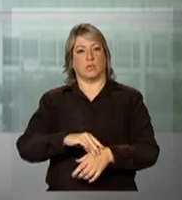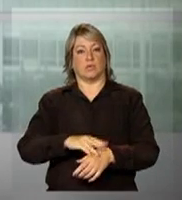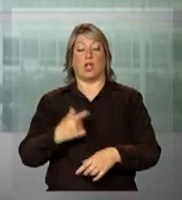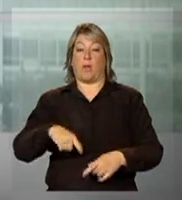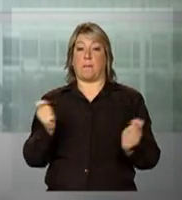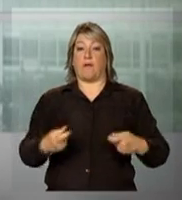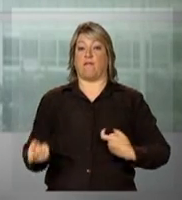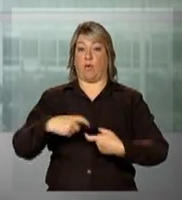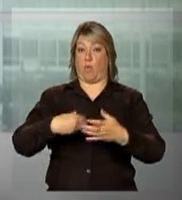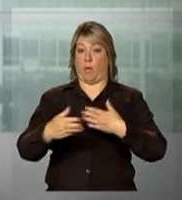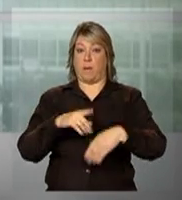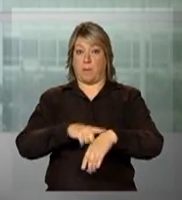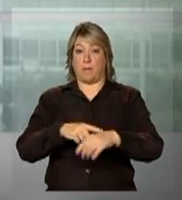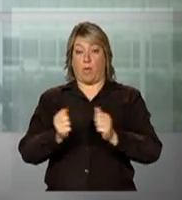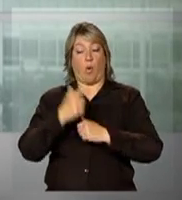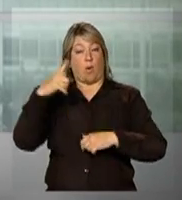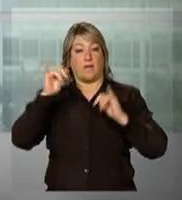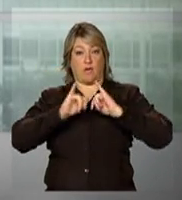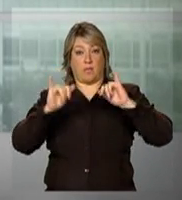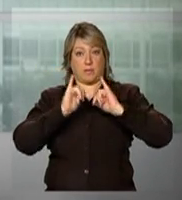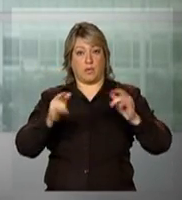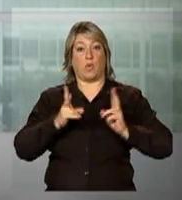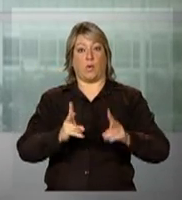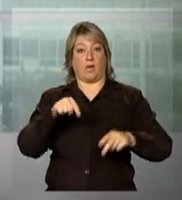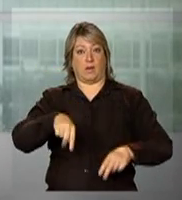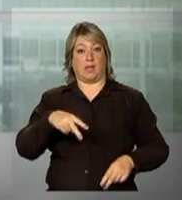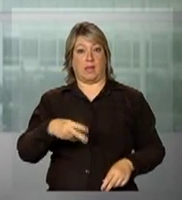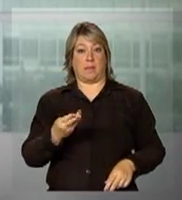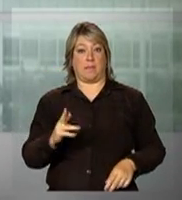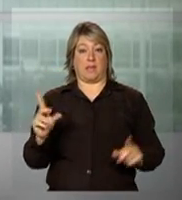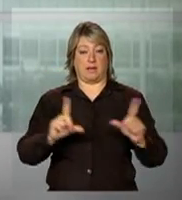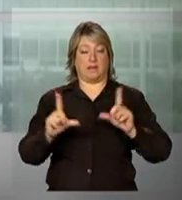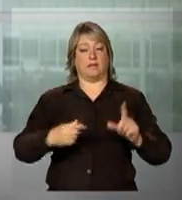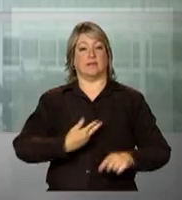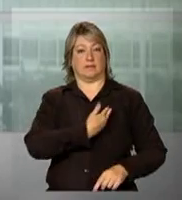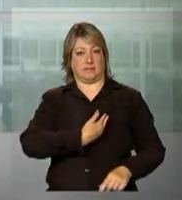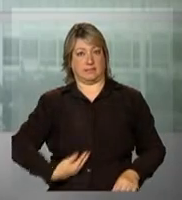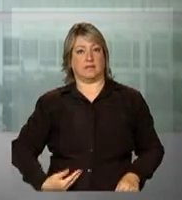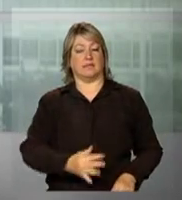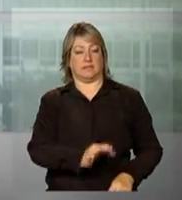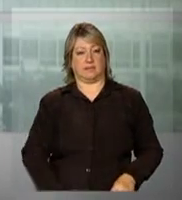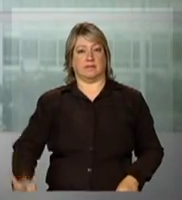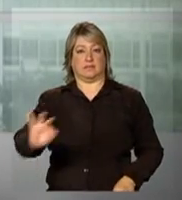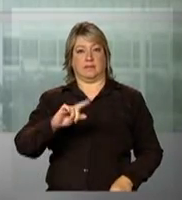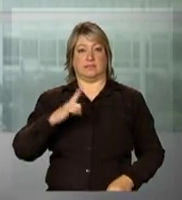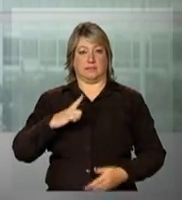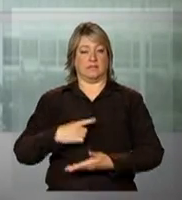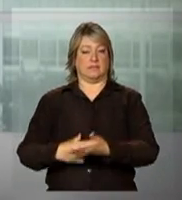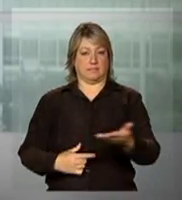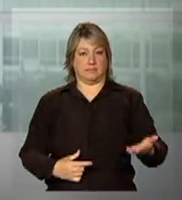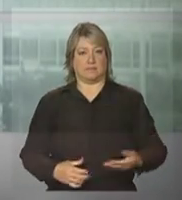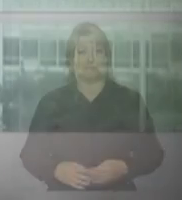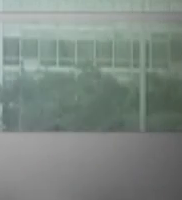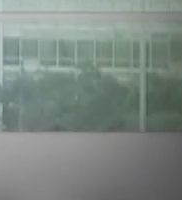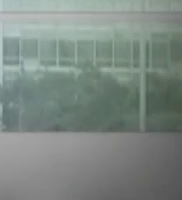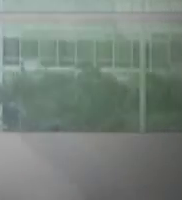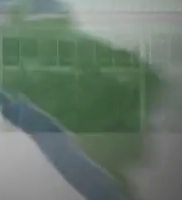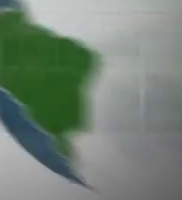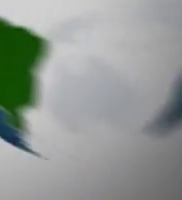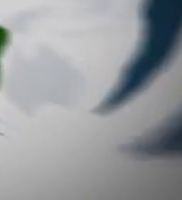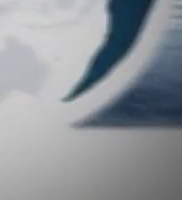E nós podemos voltar a qualquer momento com outras informações. Continue com a gente na NBR, a TV do Governo Federal. Tchau.